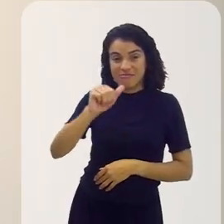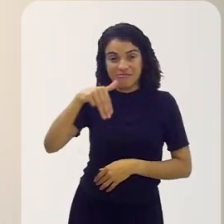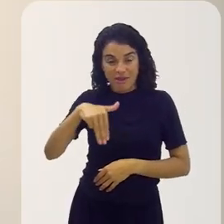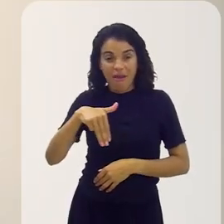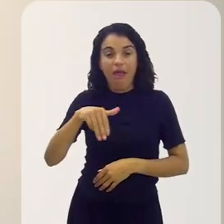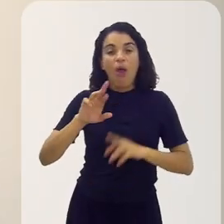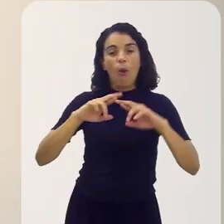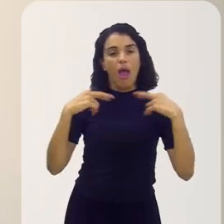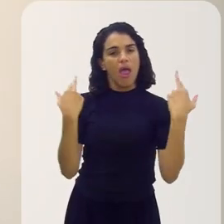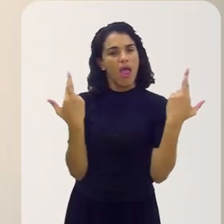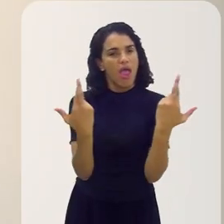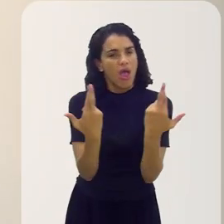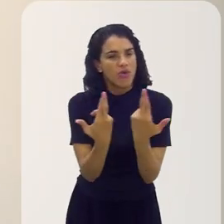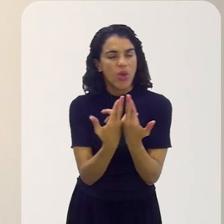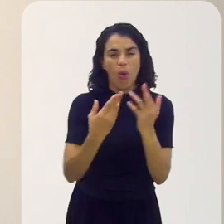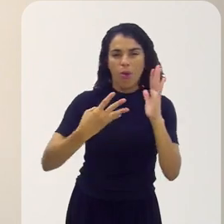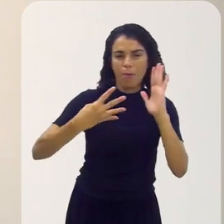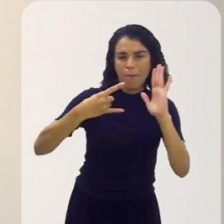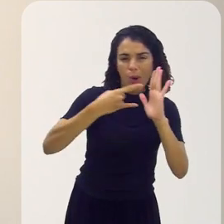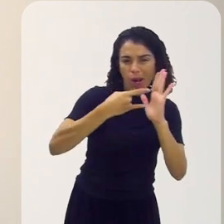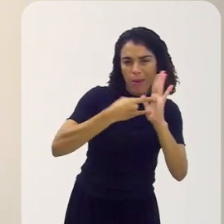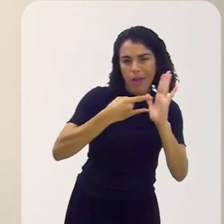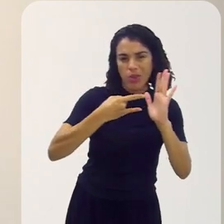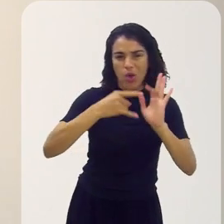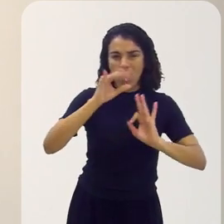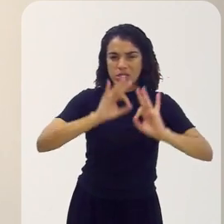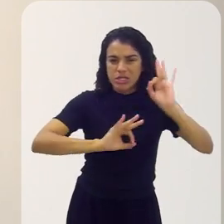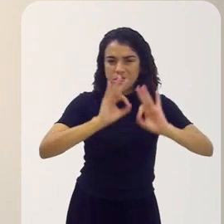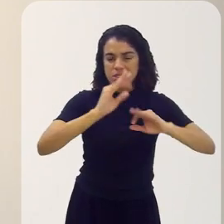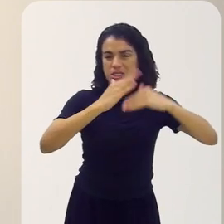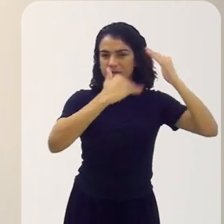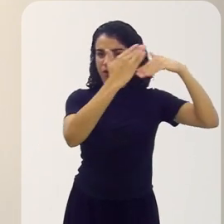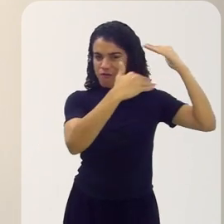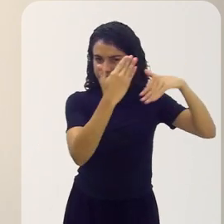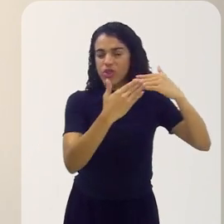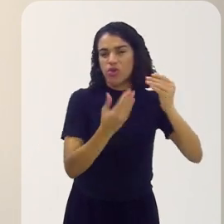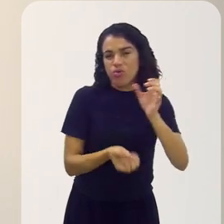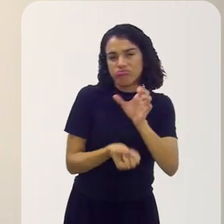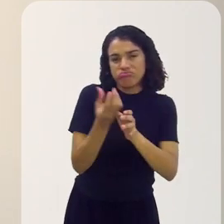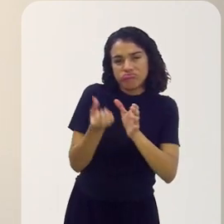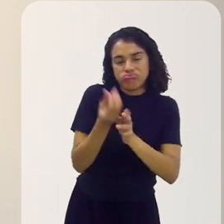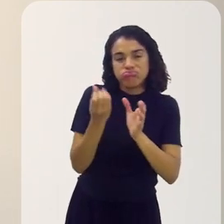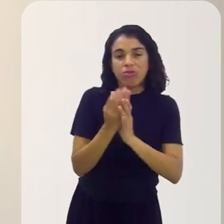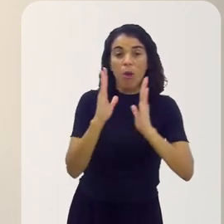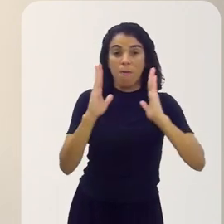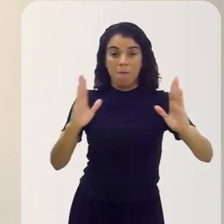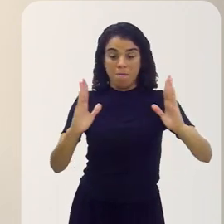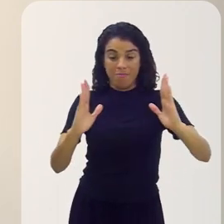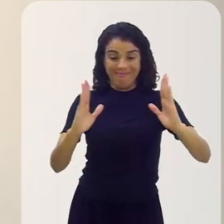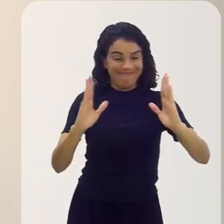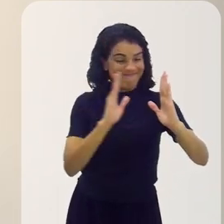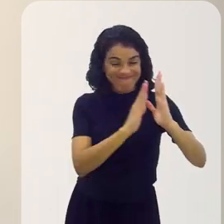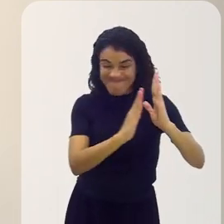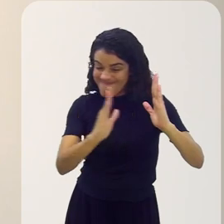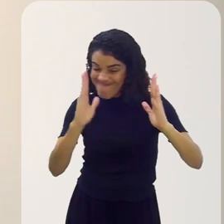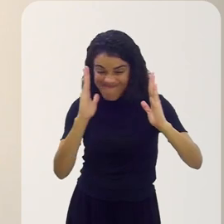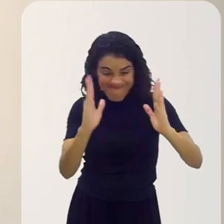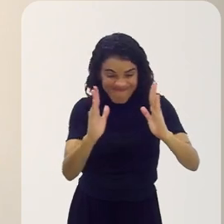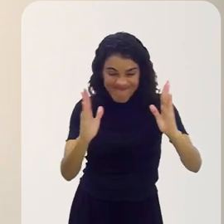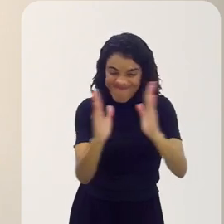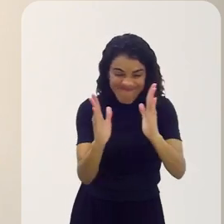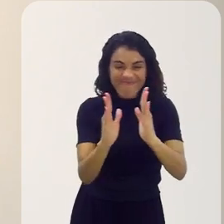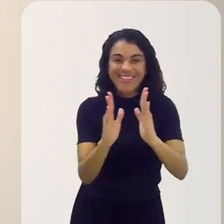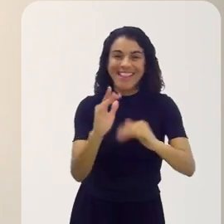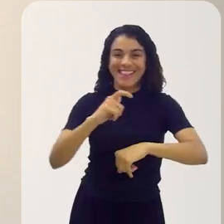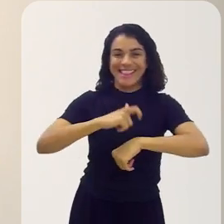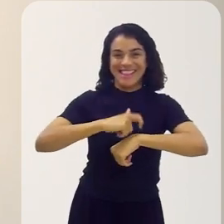vários desenvolvedores se encontram, programadores, artistas se encontram para fazer um jogo em um determinado período de tempo. Tipo, um